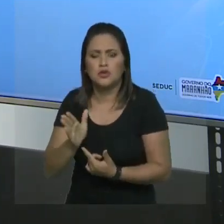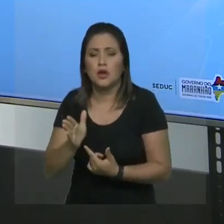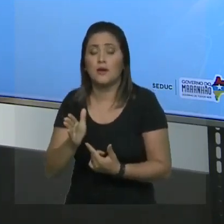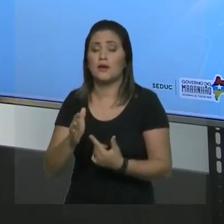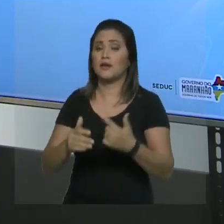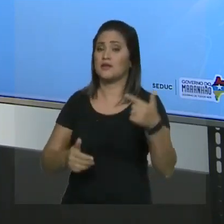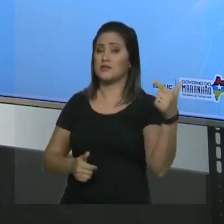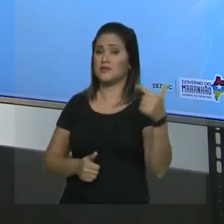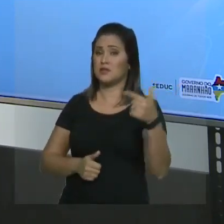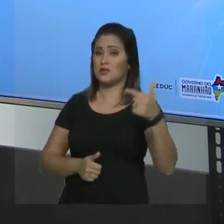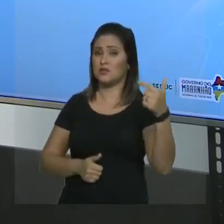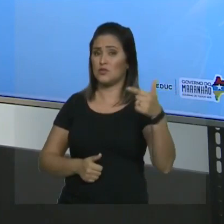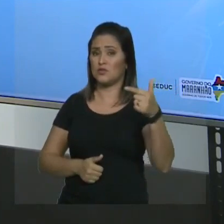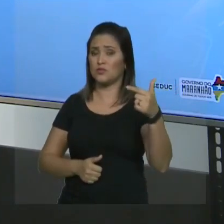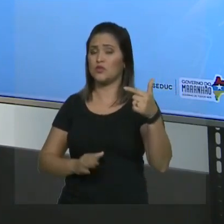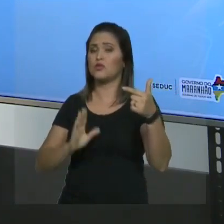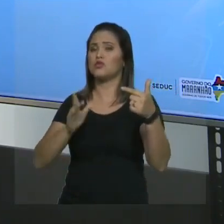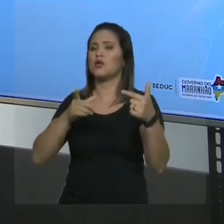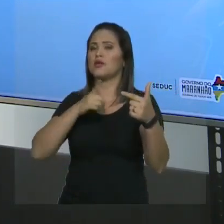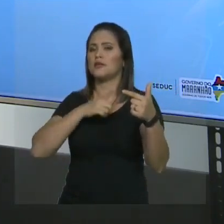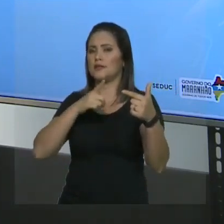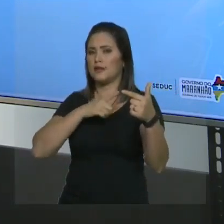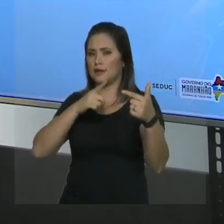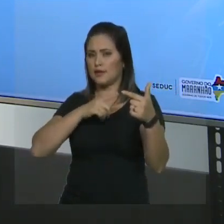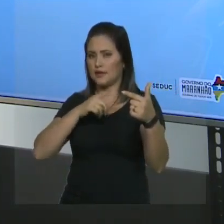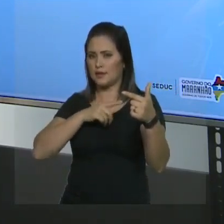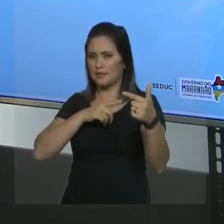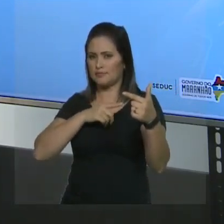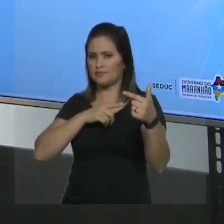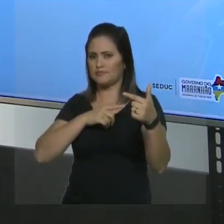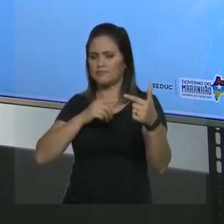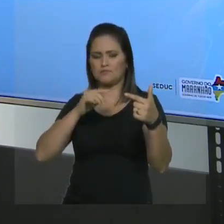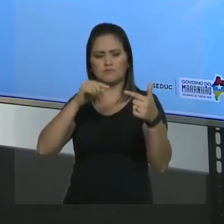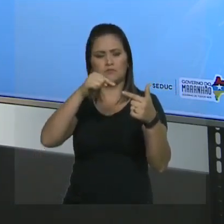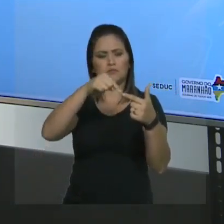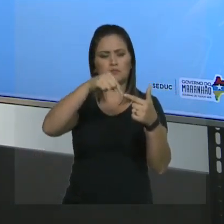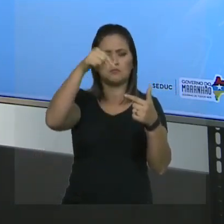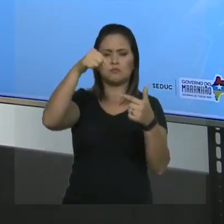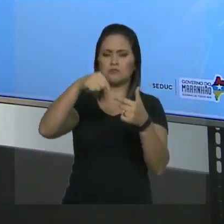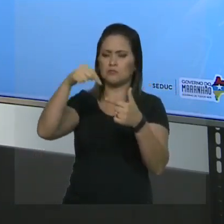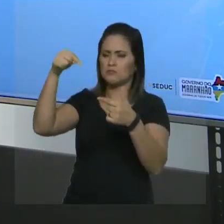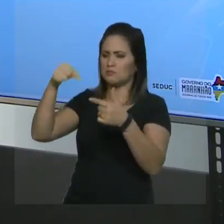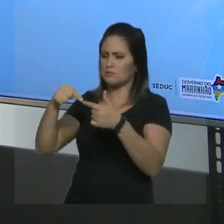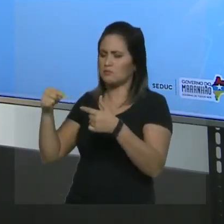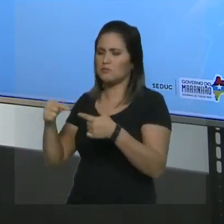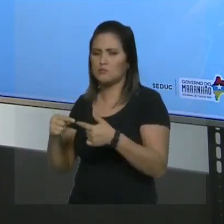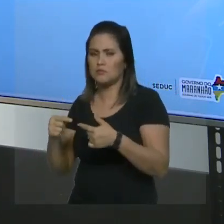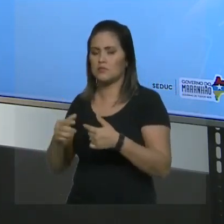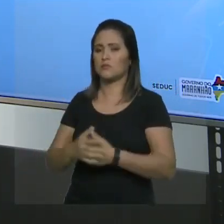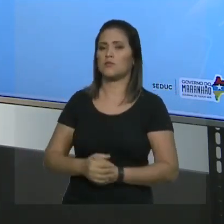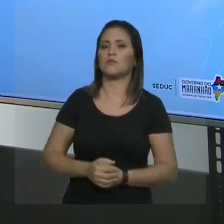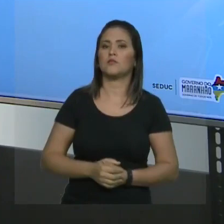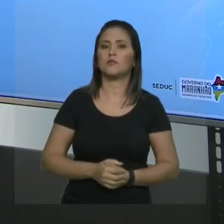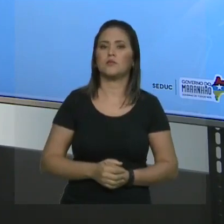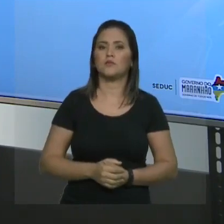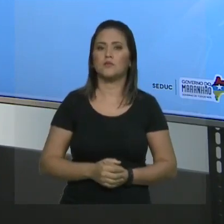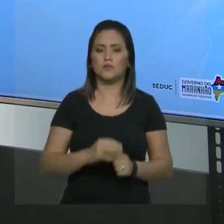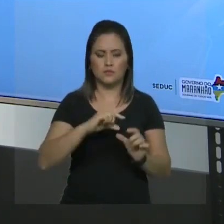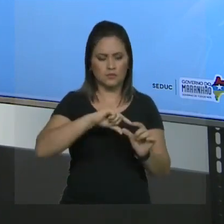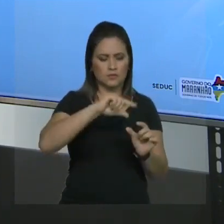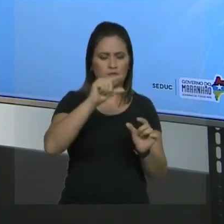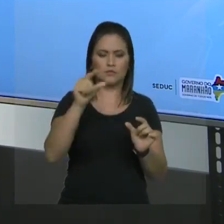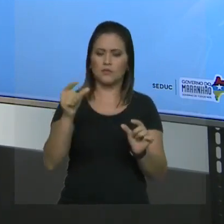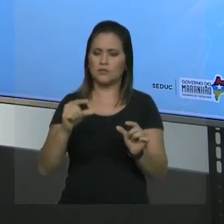cadeia principal? Achei. Segunda regra, numerar. Na hora de numerar, qual é a primeira prioridade? Grupo funcional. Hidrocarboneto tem grupo funcional?